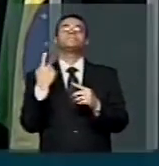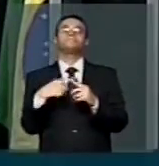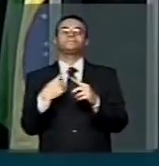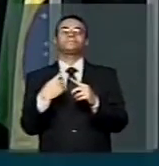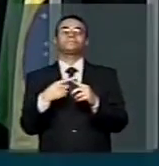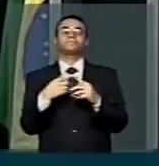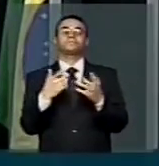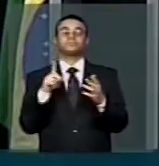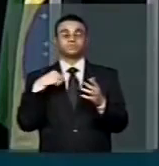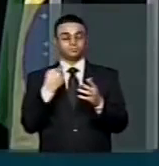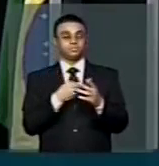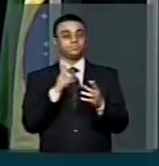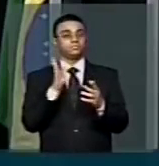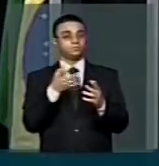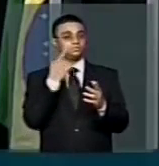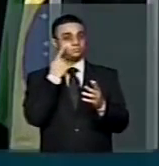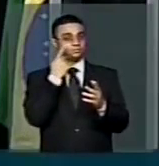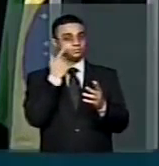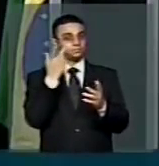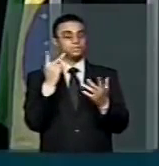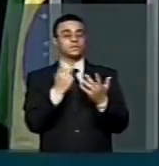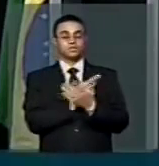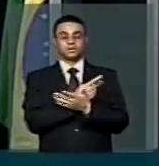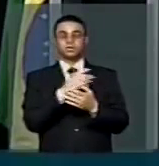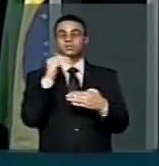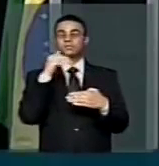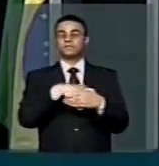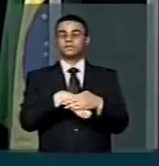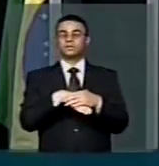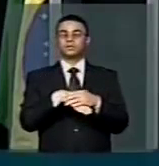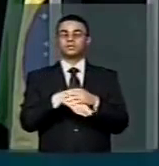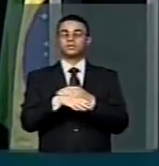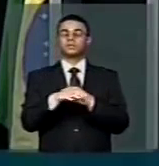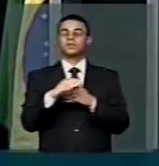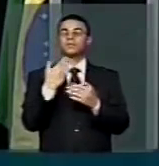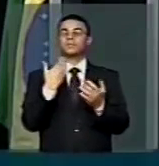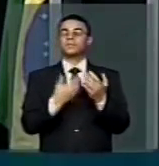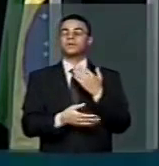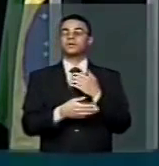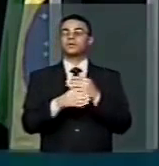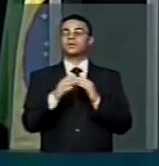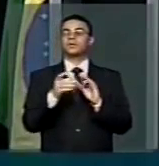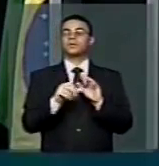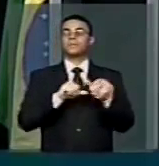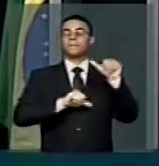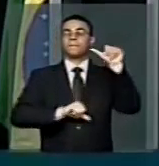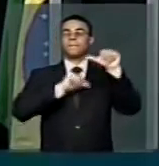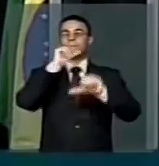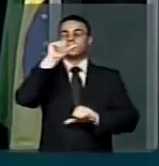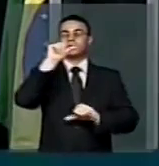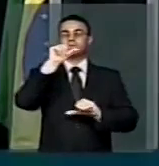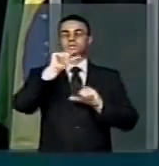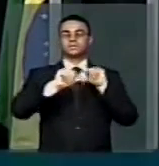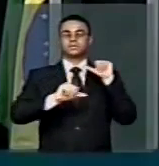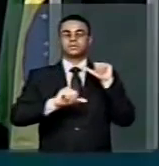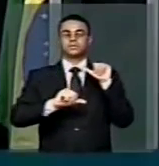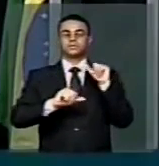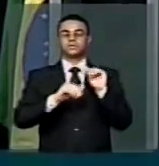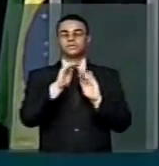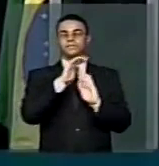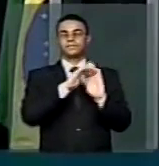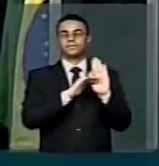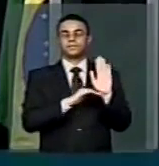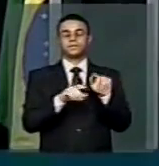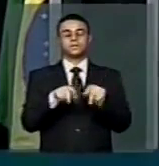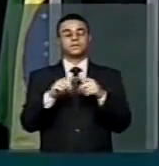acompanhar a votação e derrota de um requerimento de inversão de pauta e outros poderão vir, mas eu